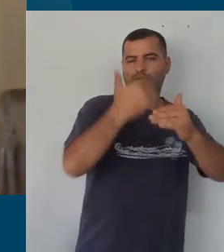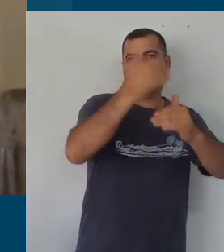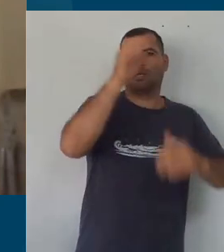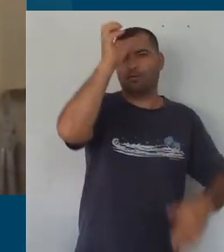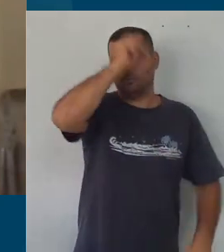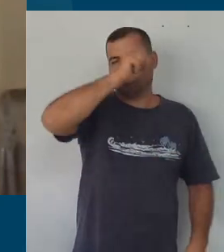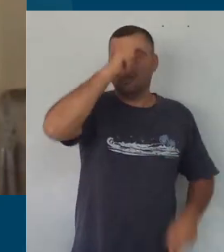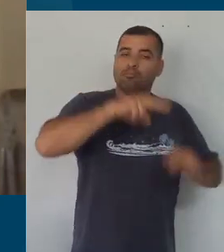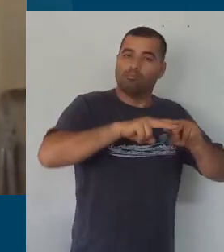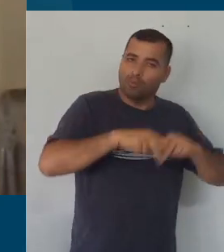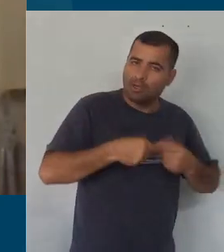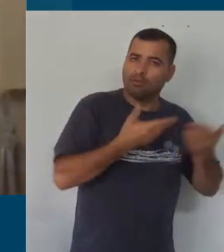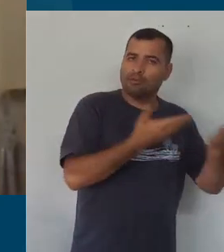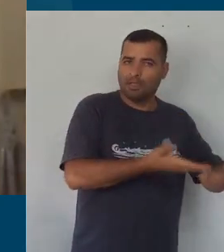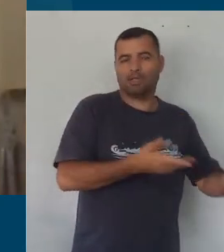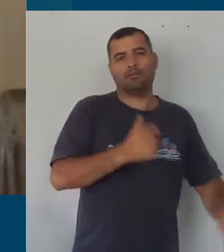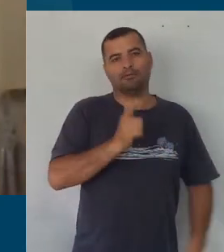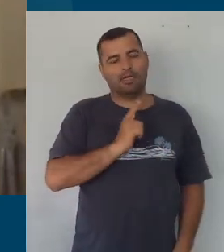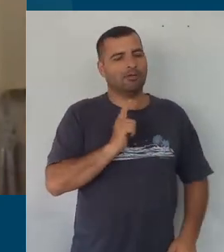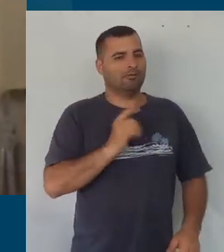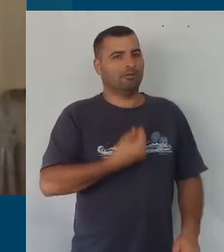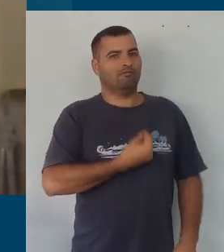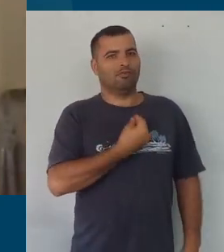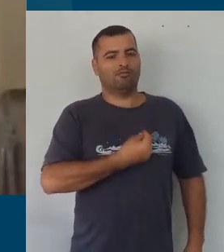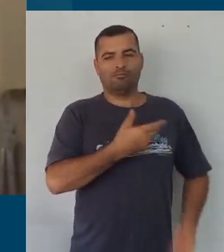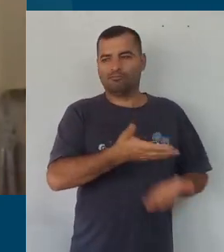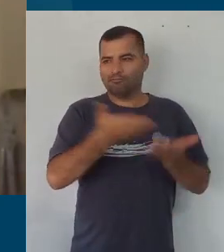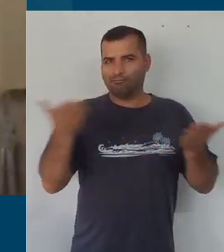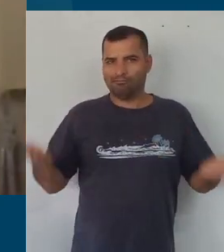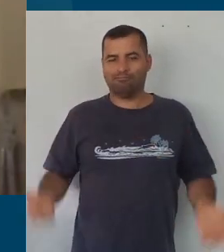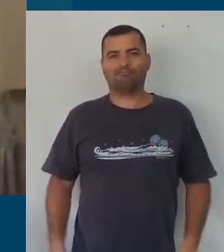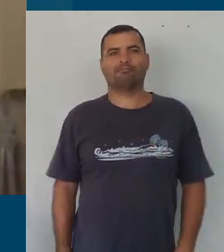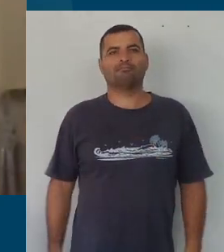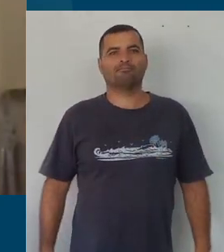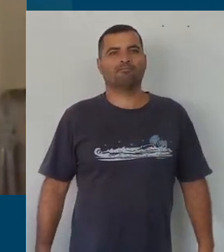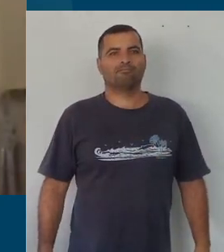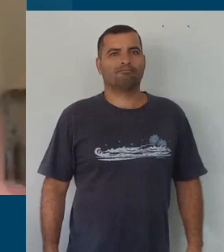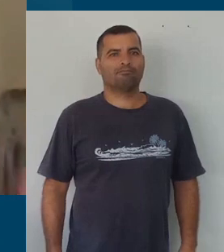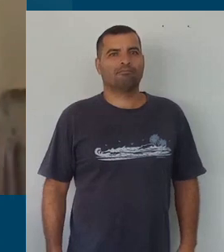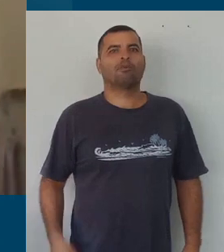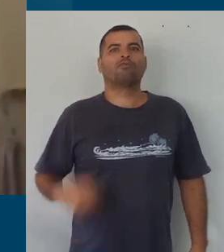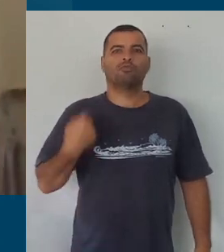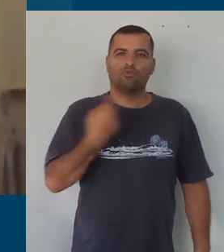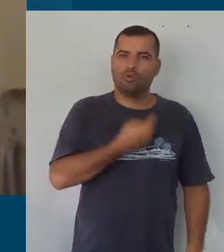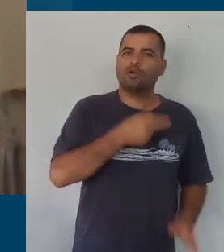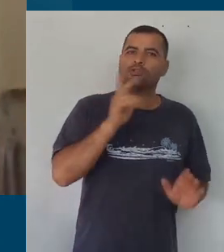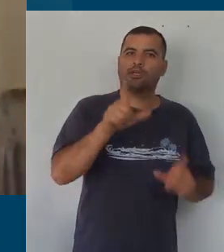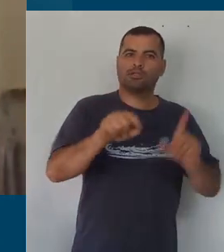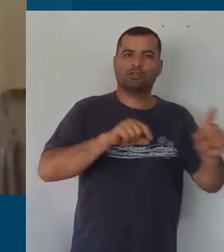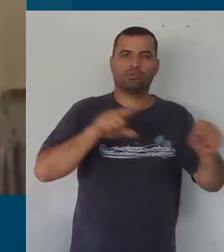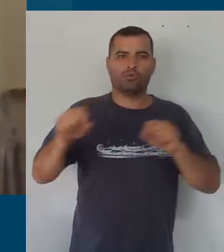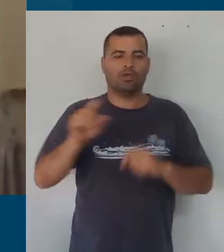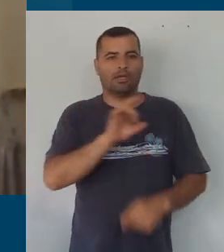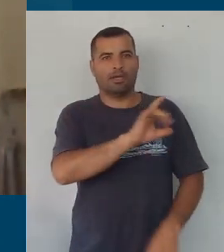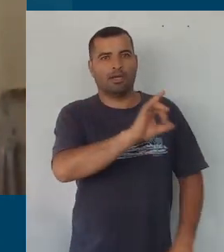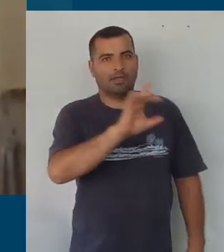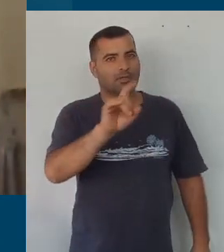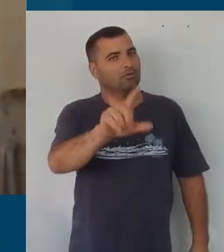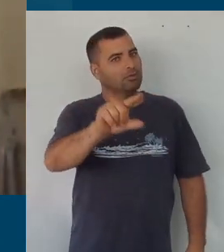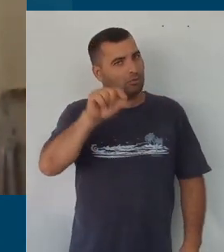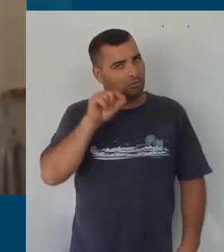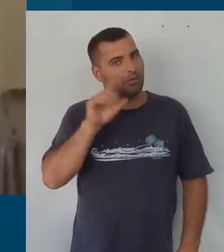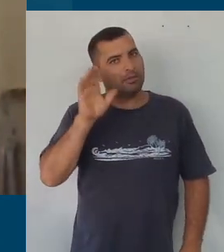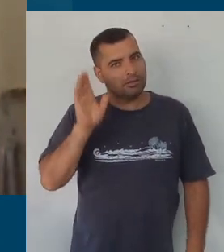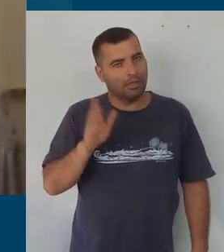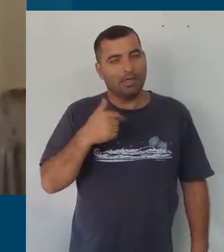existimos, é por ela que nós estamos aqui, né? Fizemos nossas escolhas, cada um de nós aqui fez as suas escolhas, eu fiz as